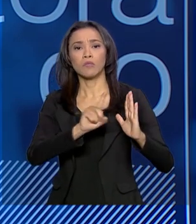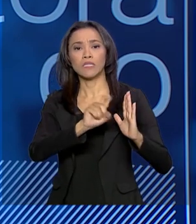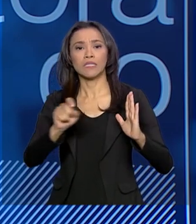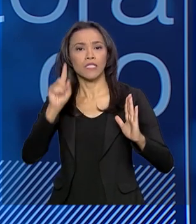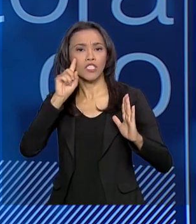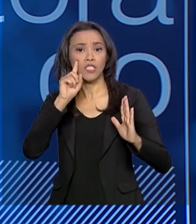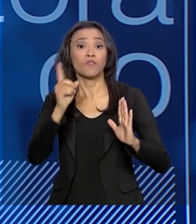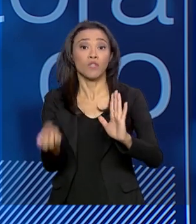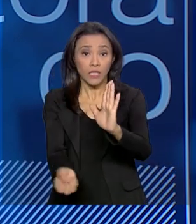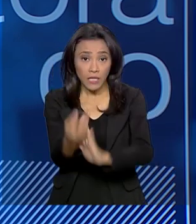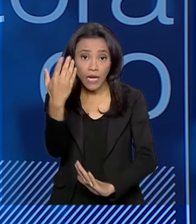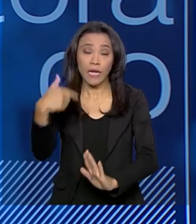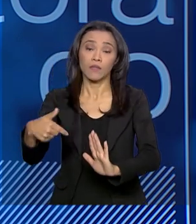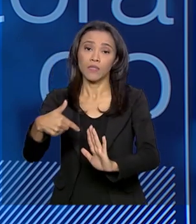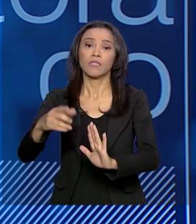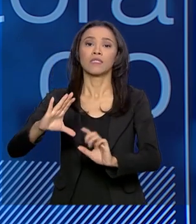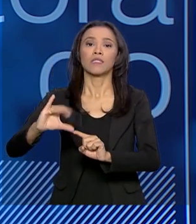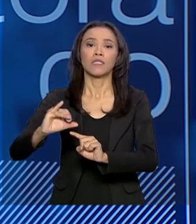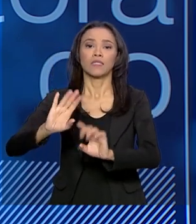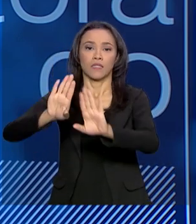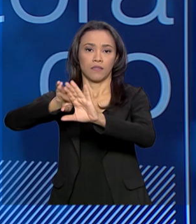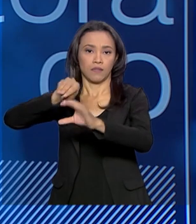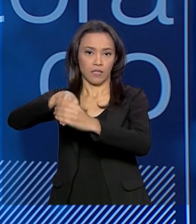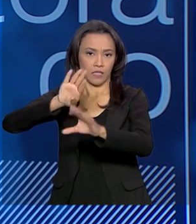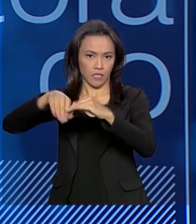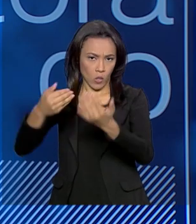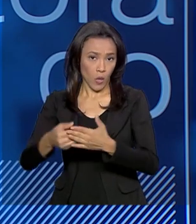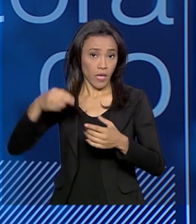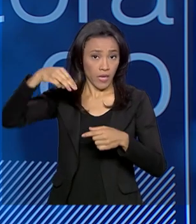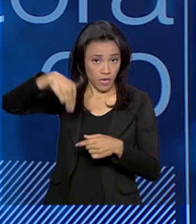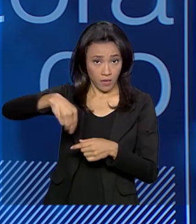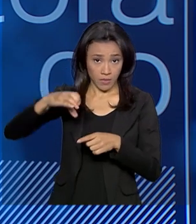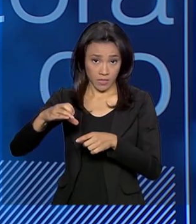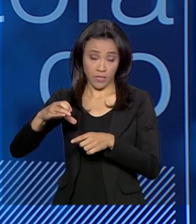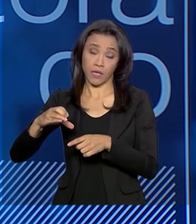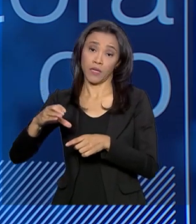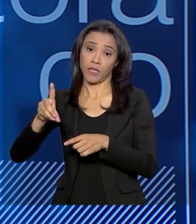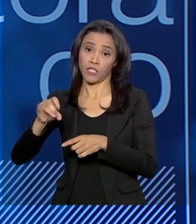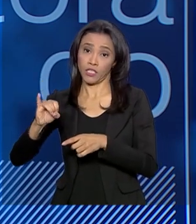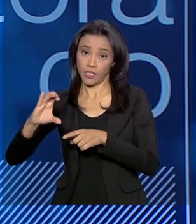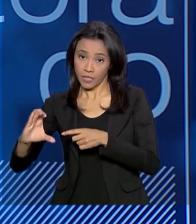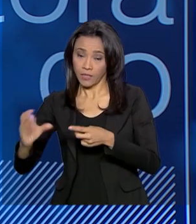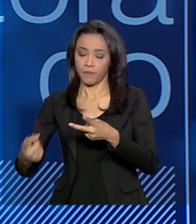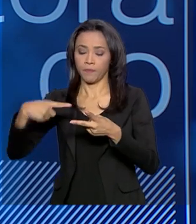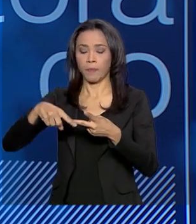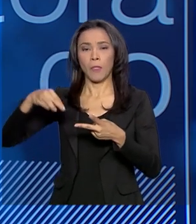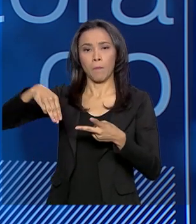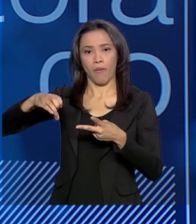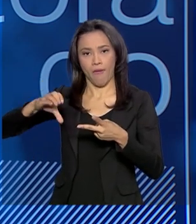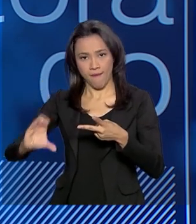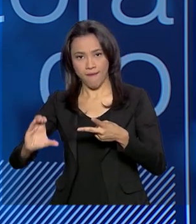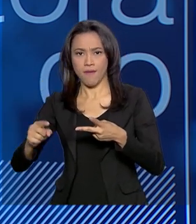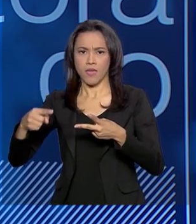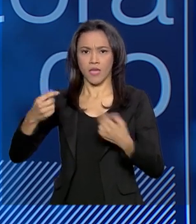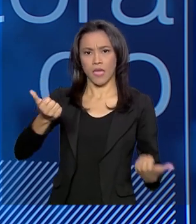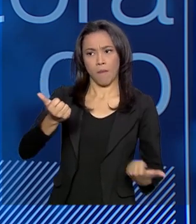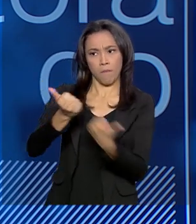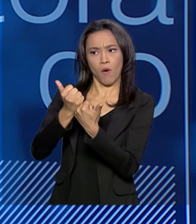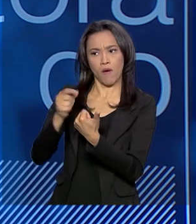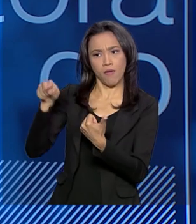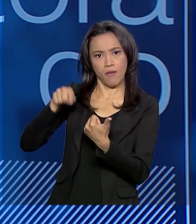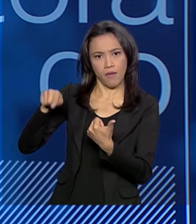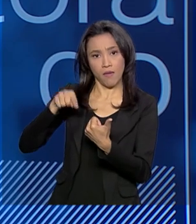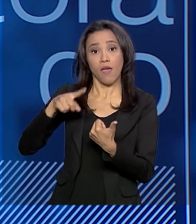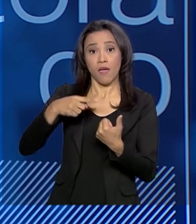Ciência nas Escolas, que envolve o MCTI, que é o Ministério da Ciência e Tecnologia, e o MEC. E os braços desses ministérios são,